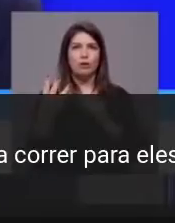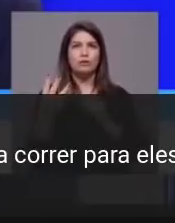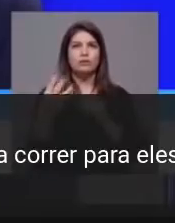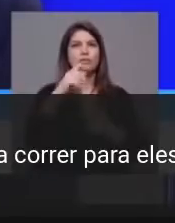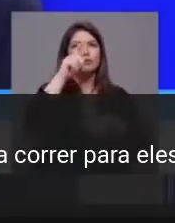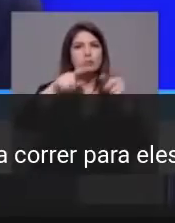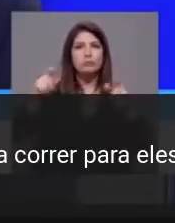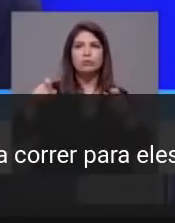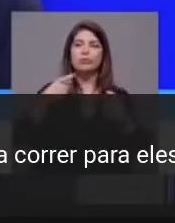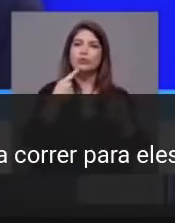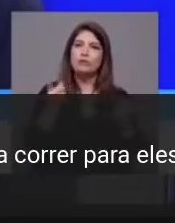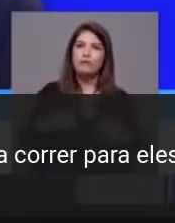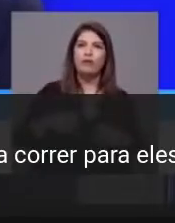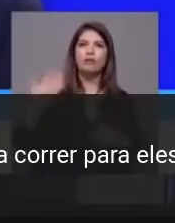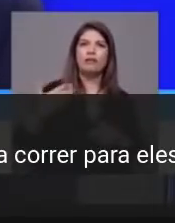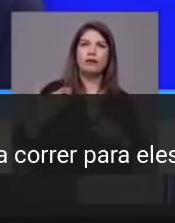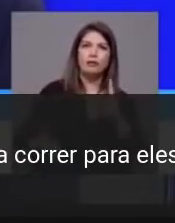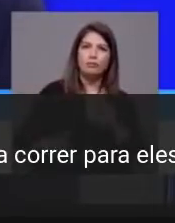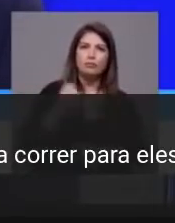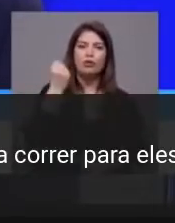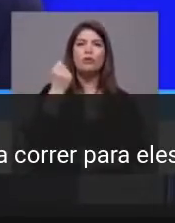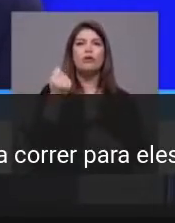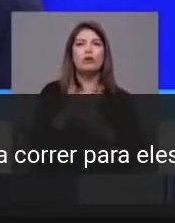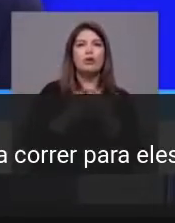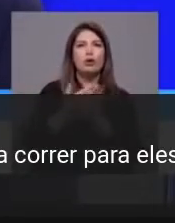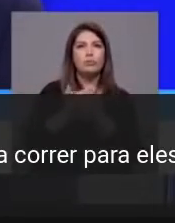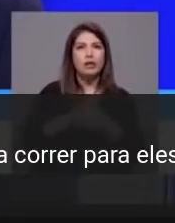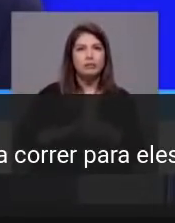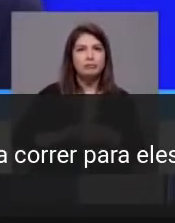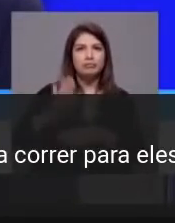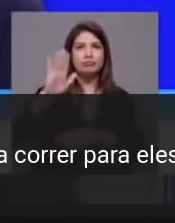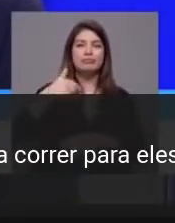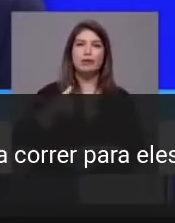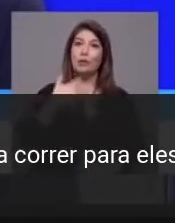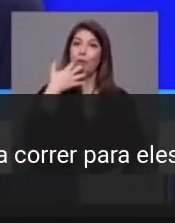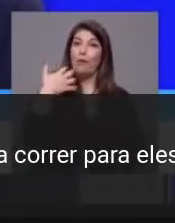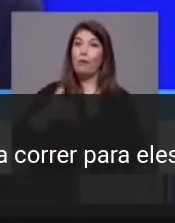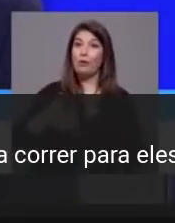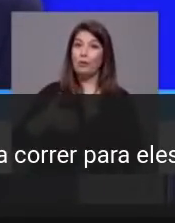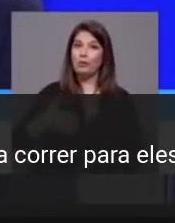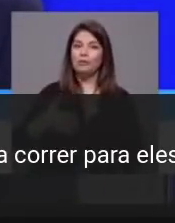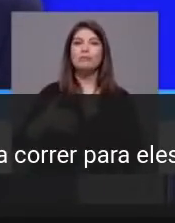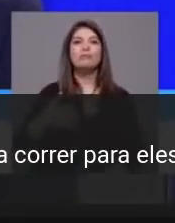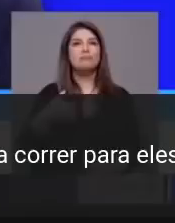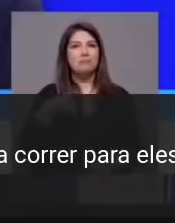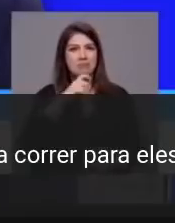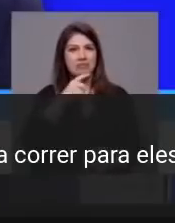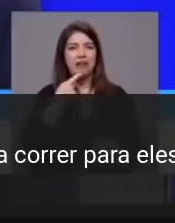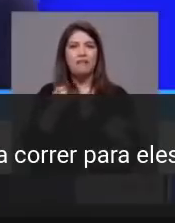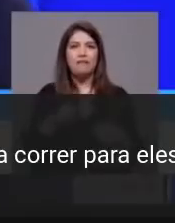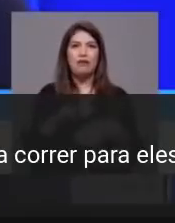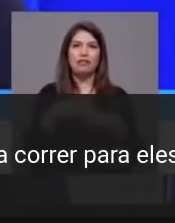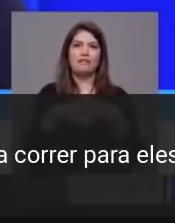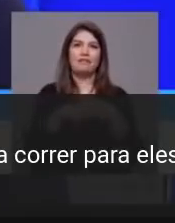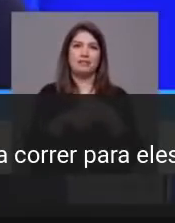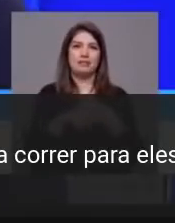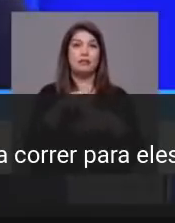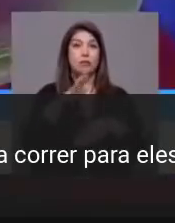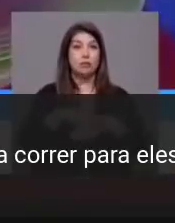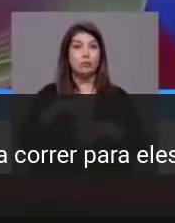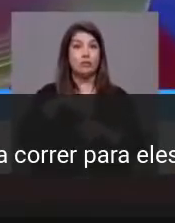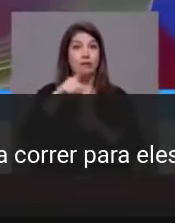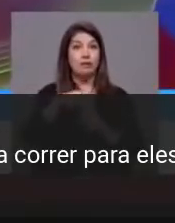reconquista de direitos e de crescimento económico. Orgulho-me desse momento, voltaria a fazê-lo. E foi por isso que em